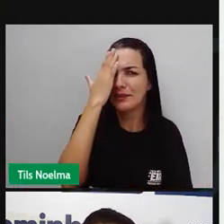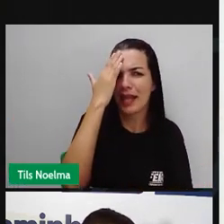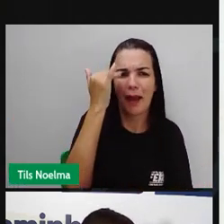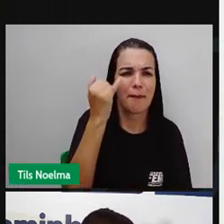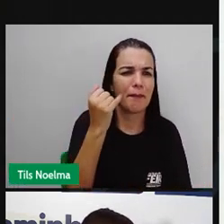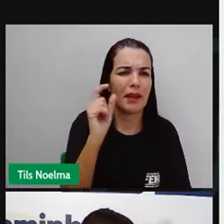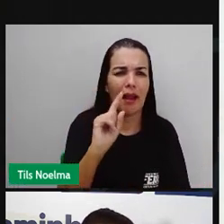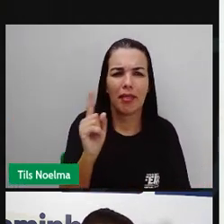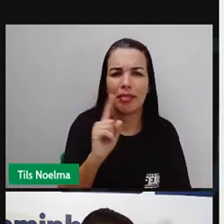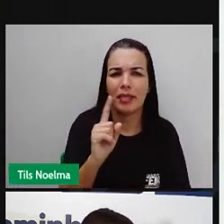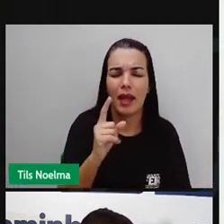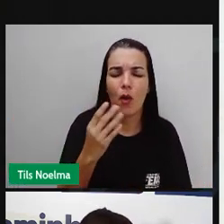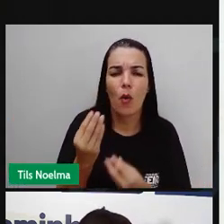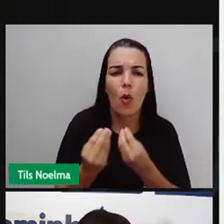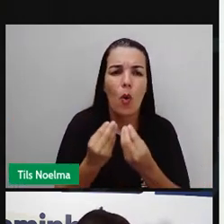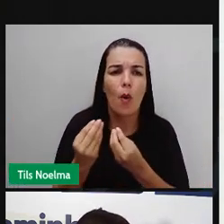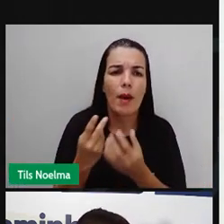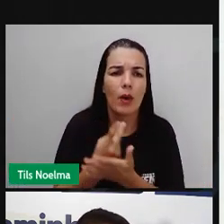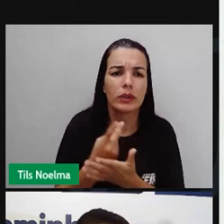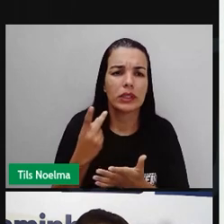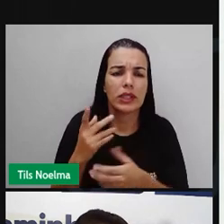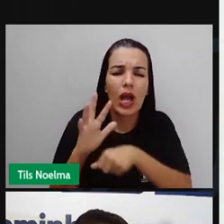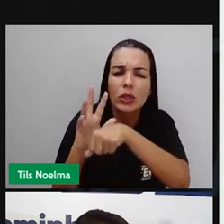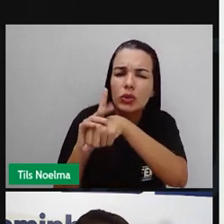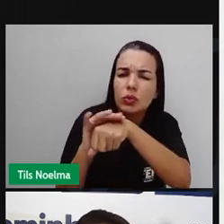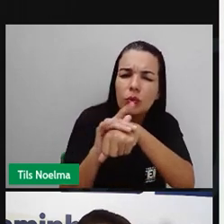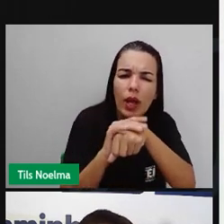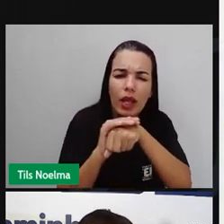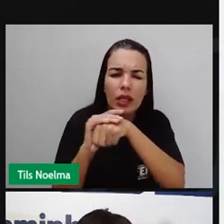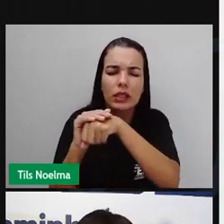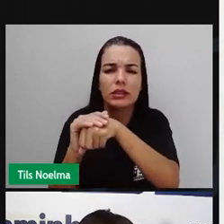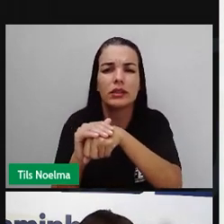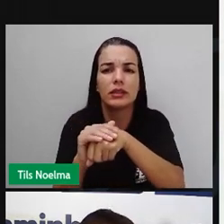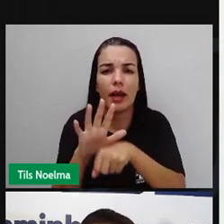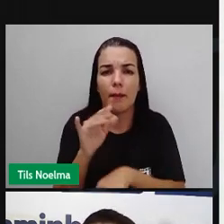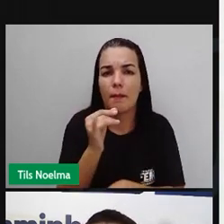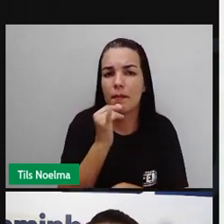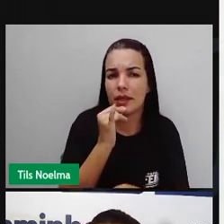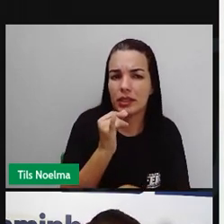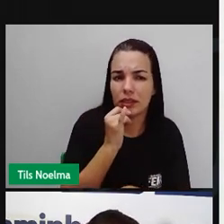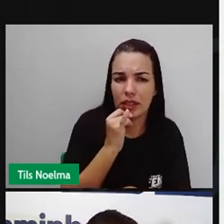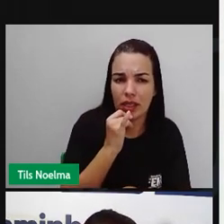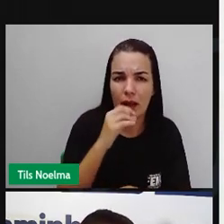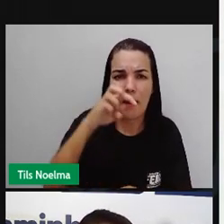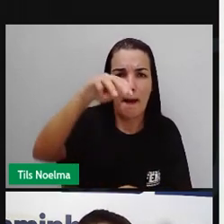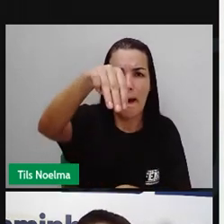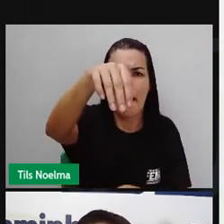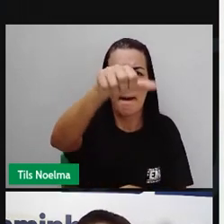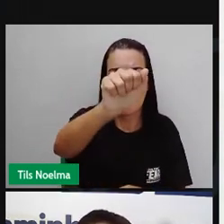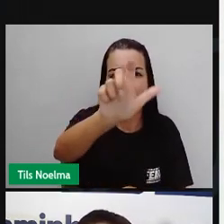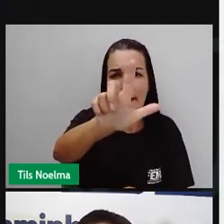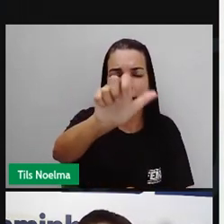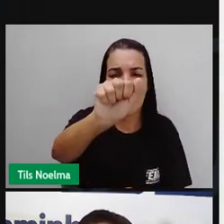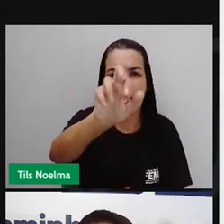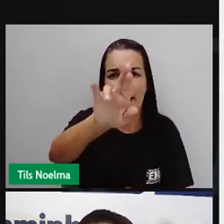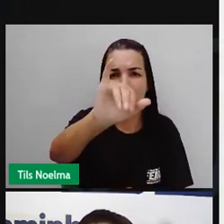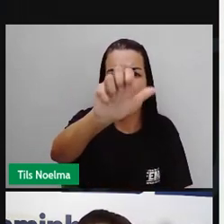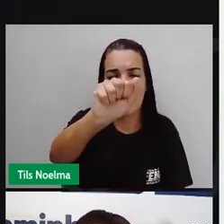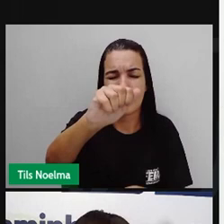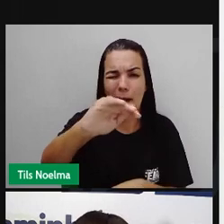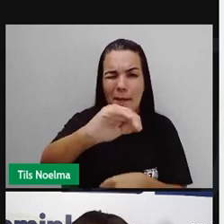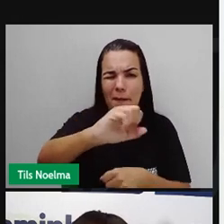doenças tropicais que se expor milhares de vidas inclusive a própria malária que matou